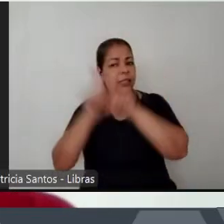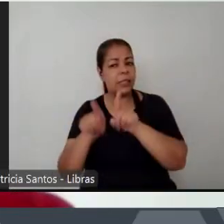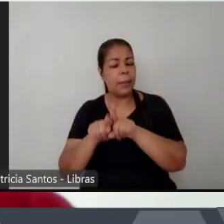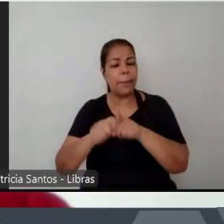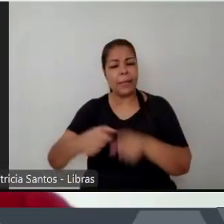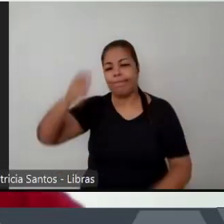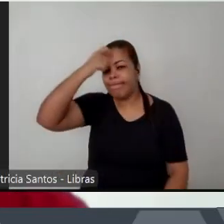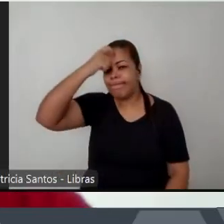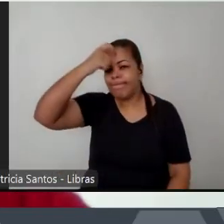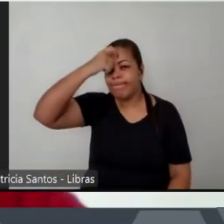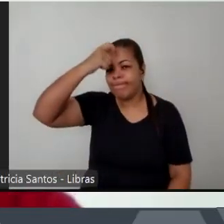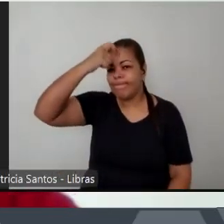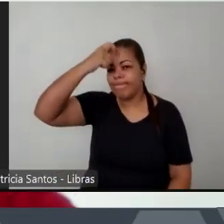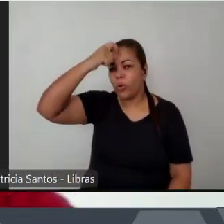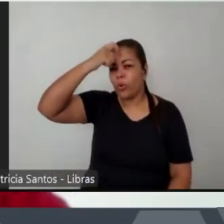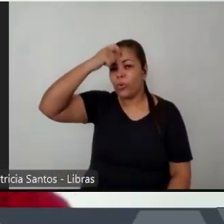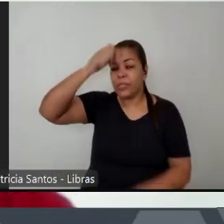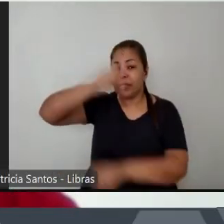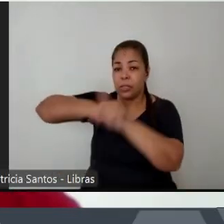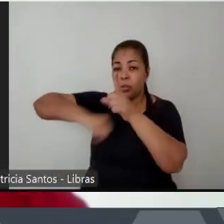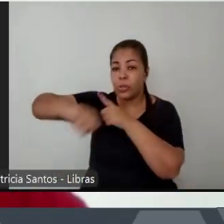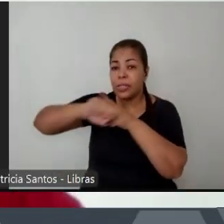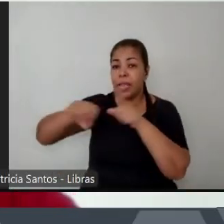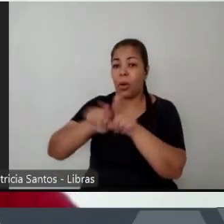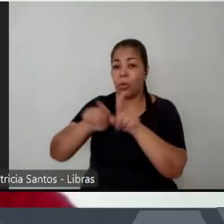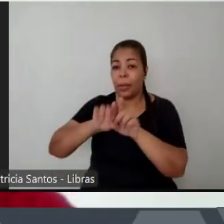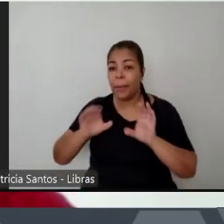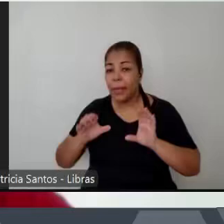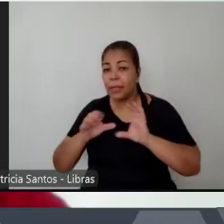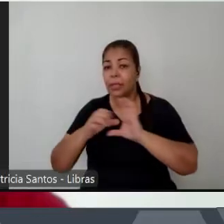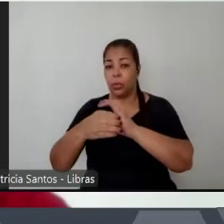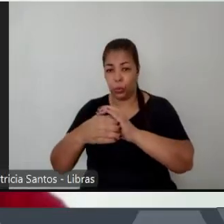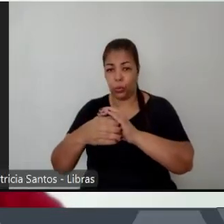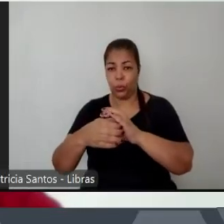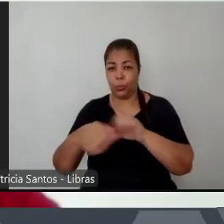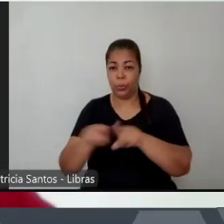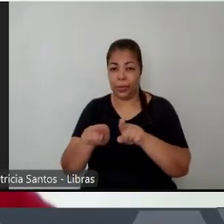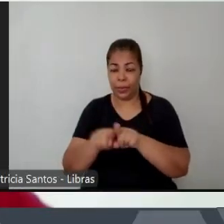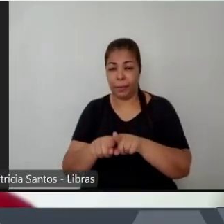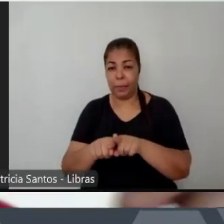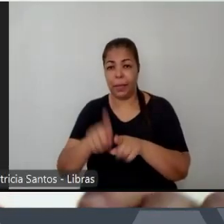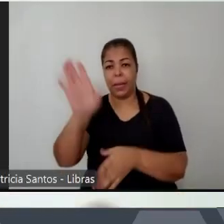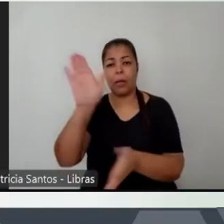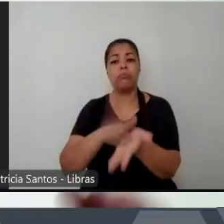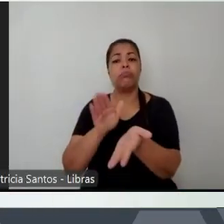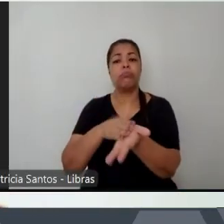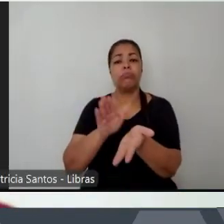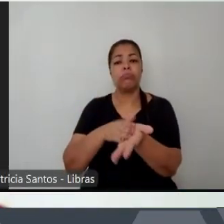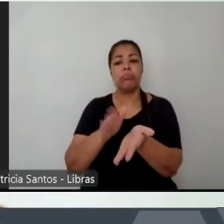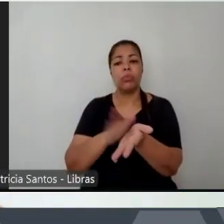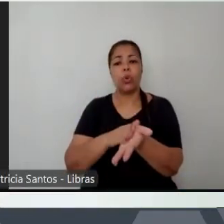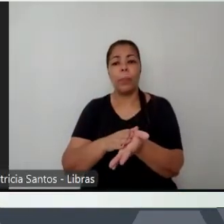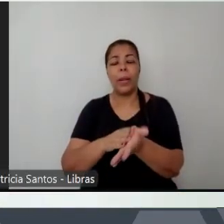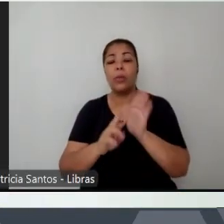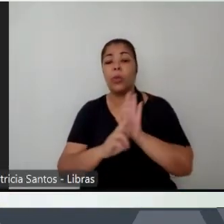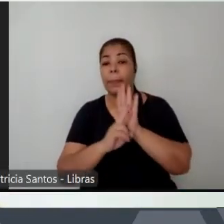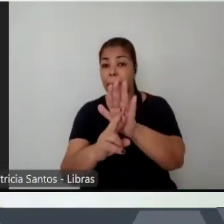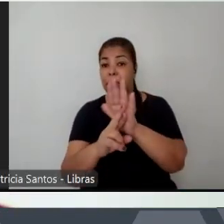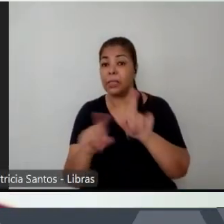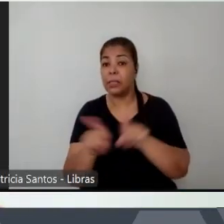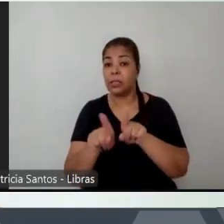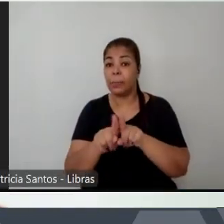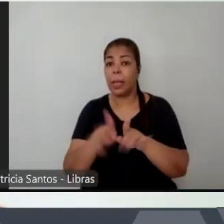classe de consciência coletiva para cobrar dos seus representantes que seriam eleitos e ao mesmo tempo você tem mobilizações